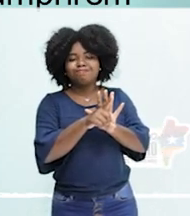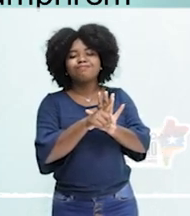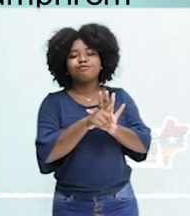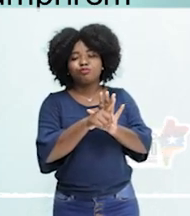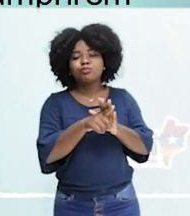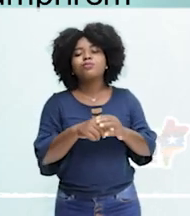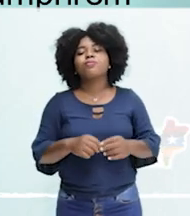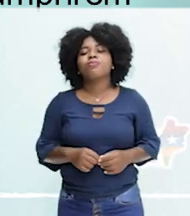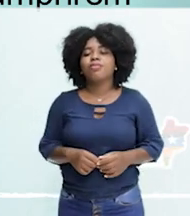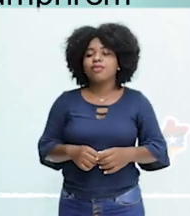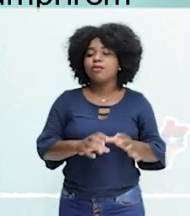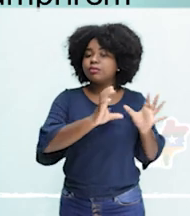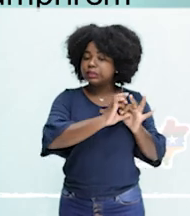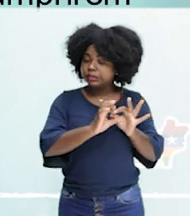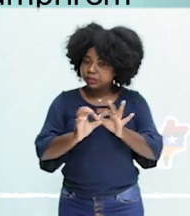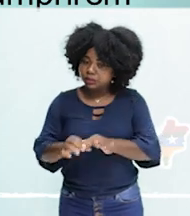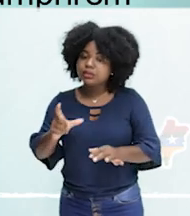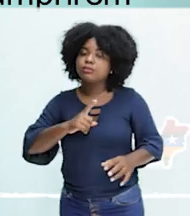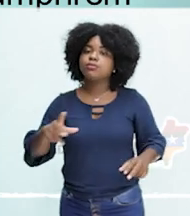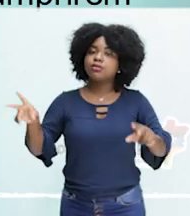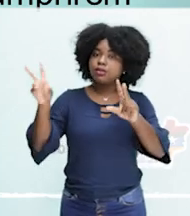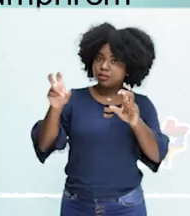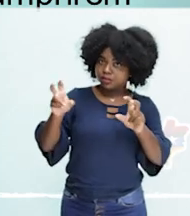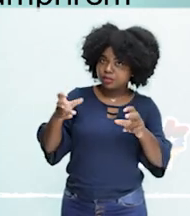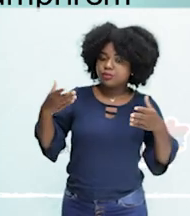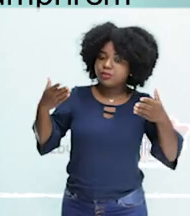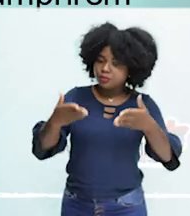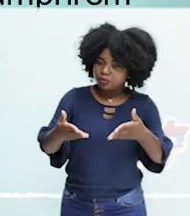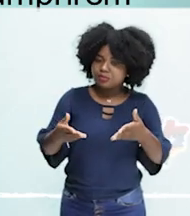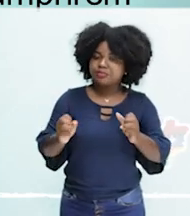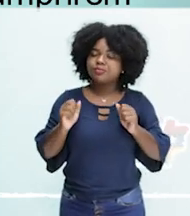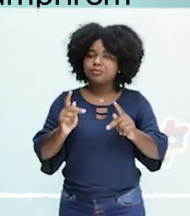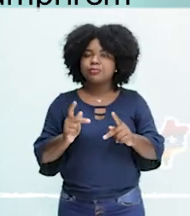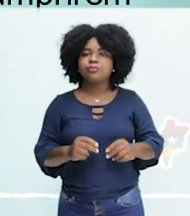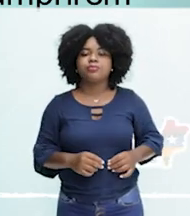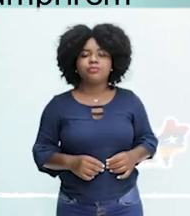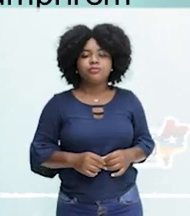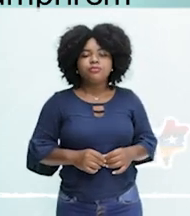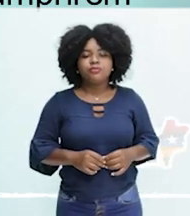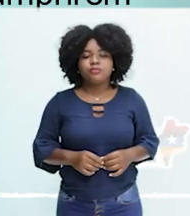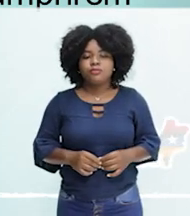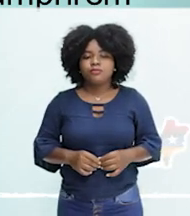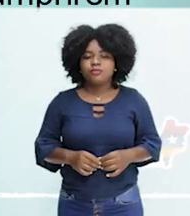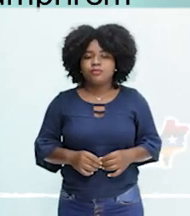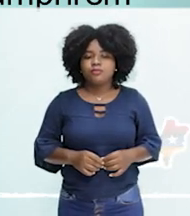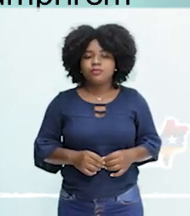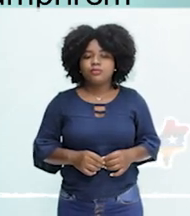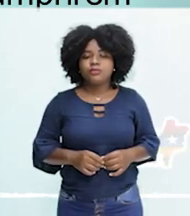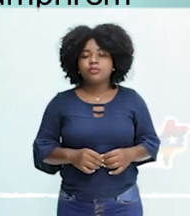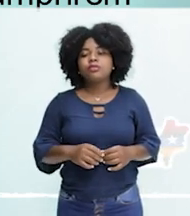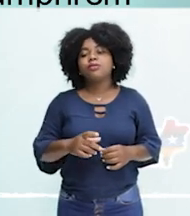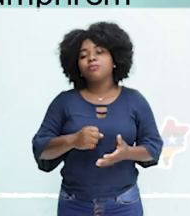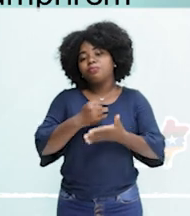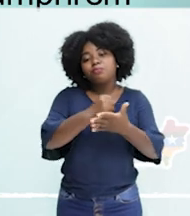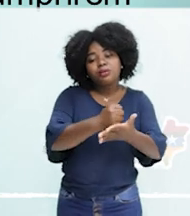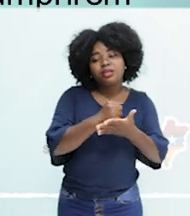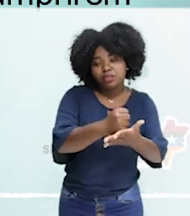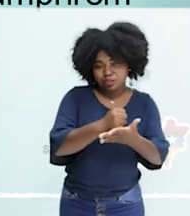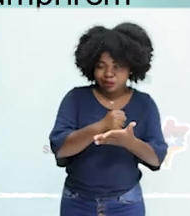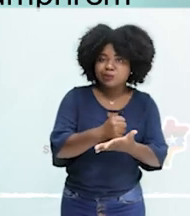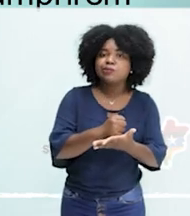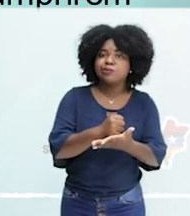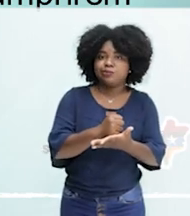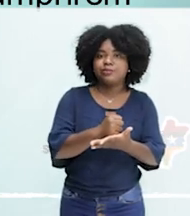contexto que nós entramos aí na nossa temática das nossas leis ambientais do Brasil, beleza? Então, para proteger toda essa diversidade,